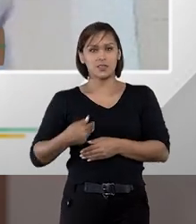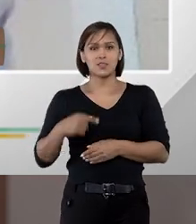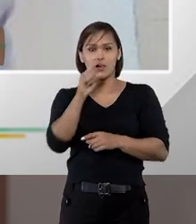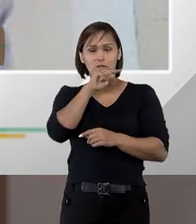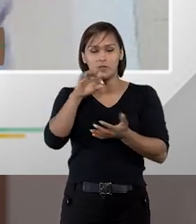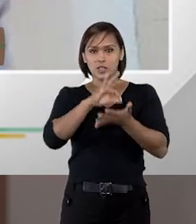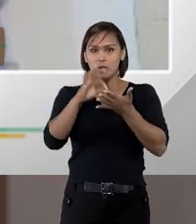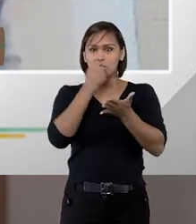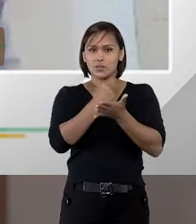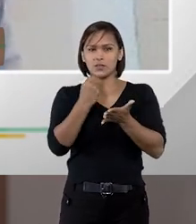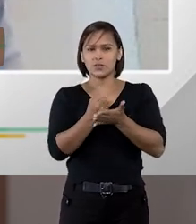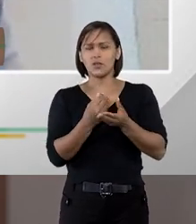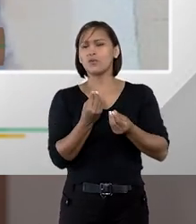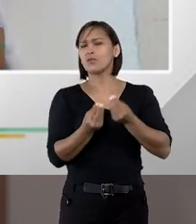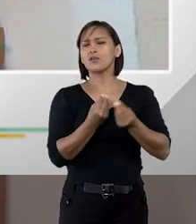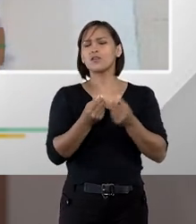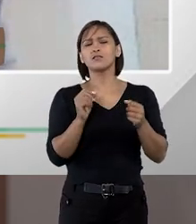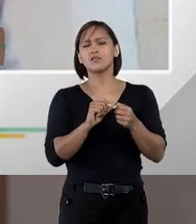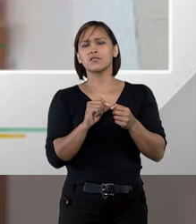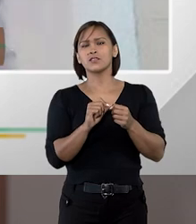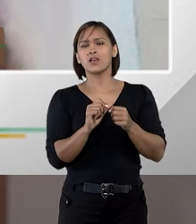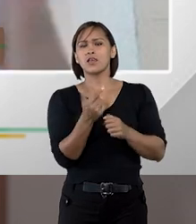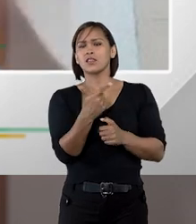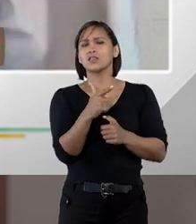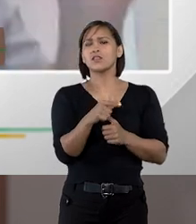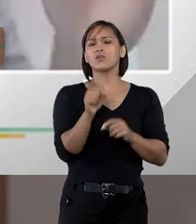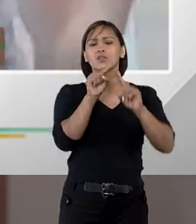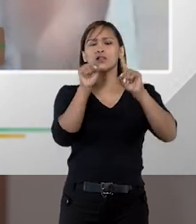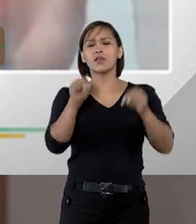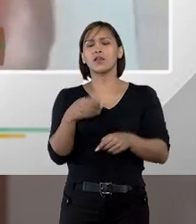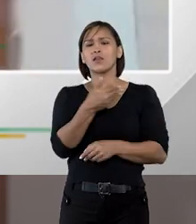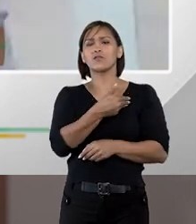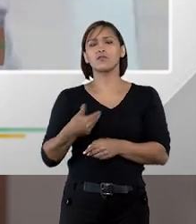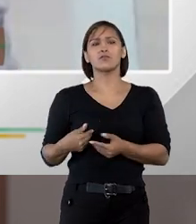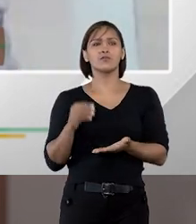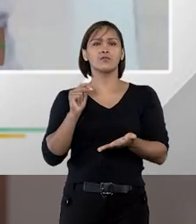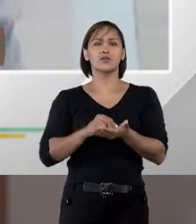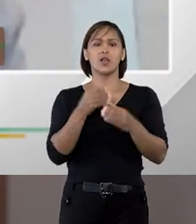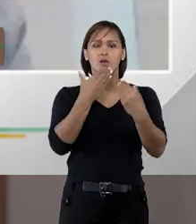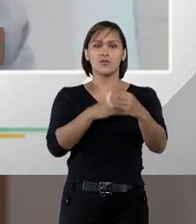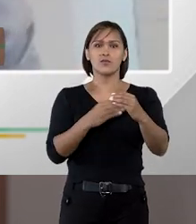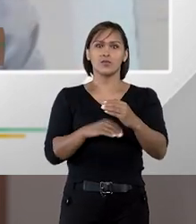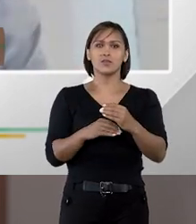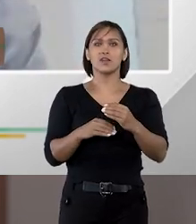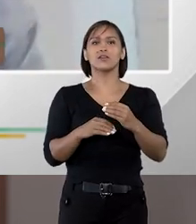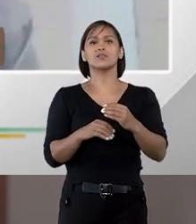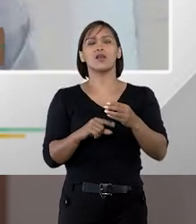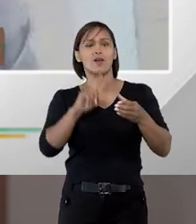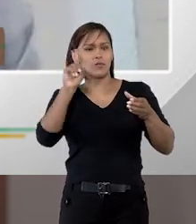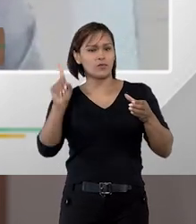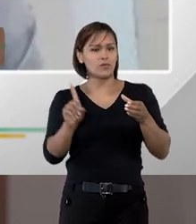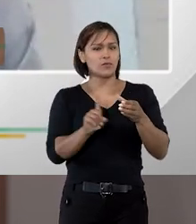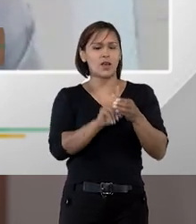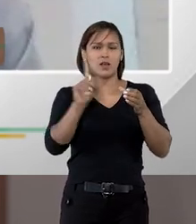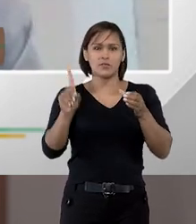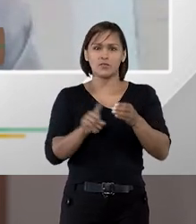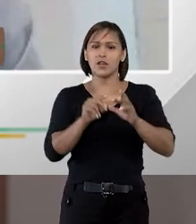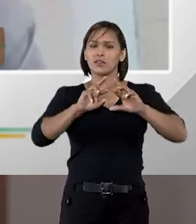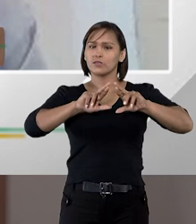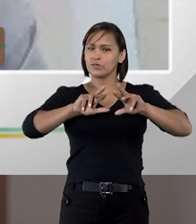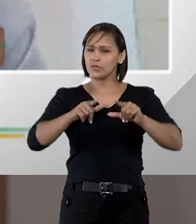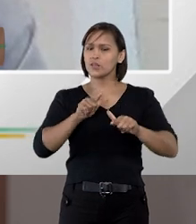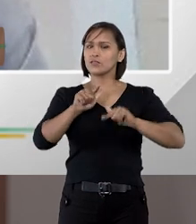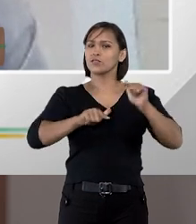de contratação, como é que a gente vai fazer isso? Não tem um servidor efetivo aqui, segregação de funções é